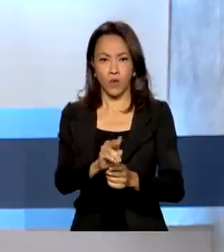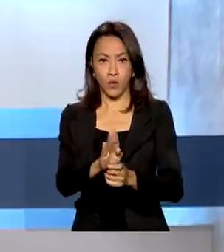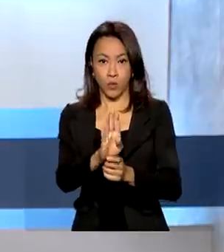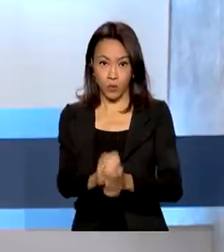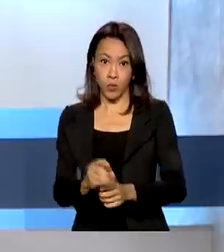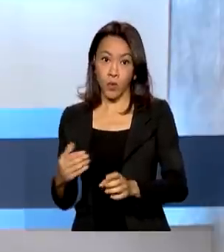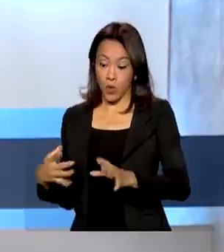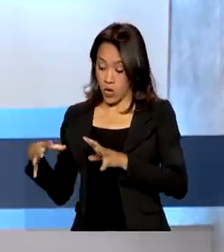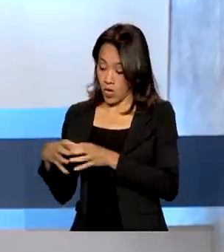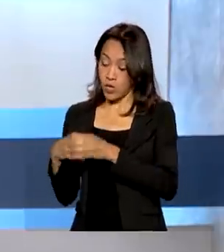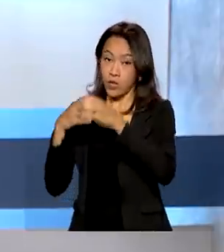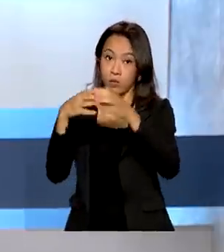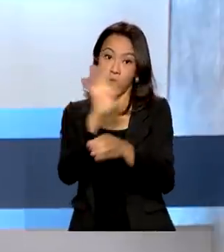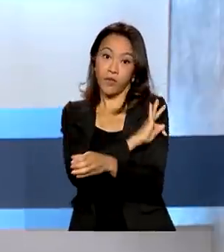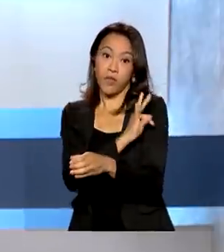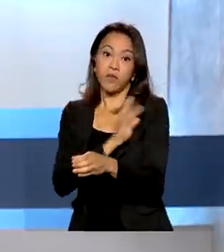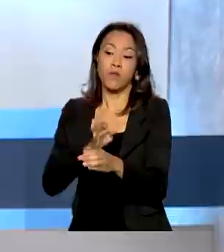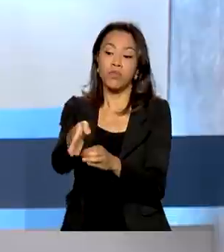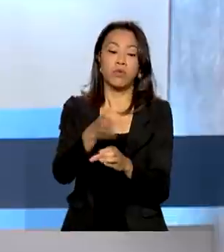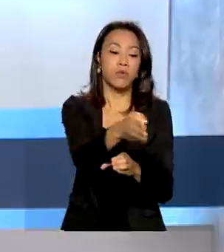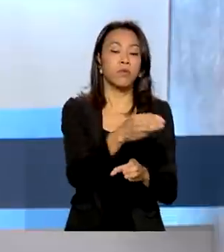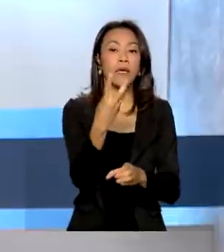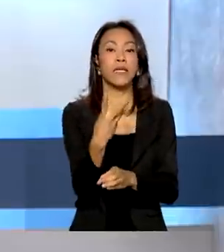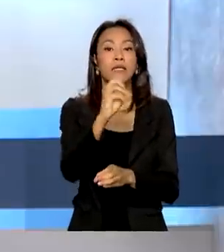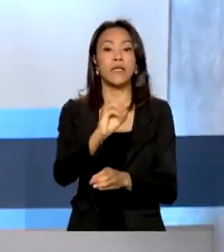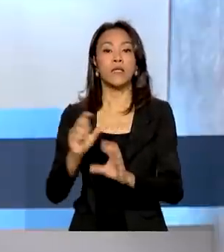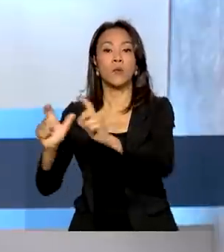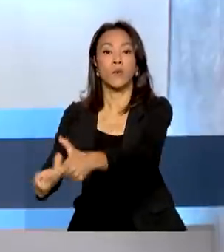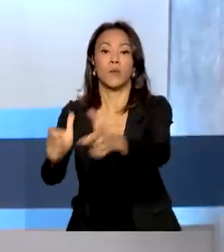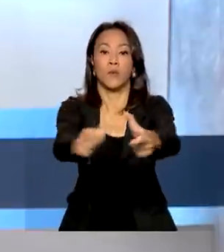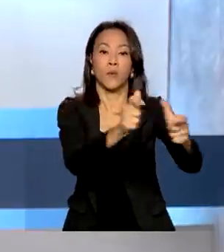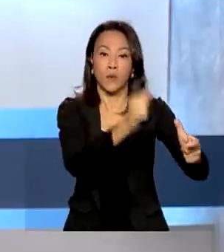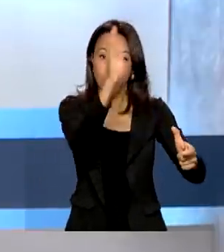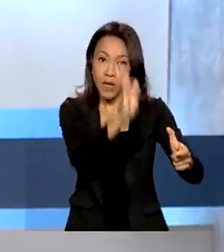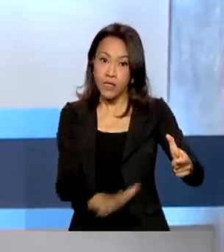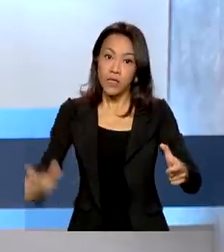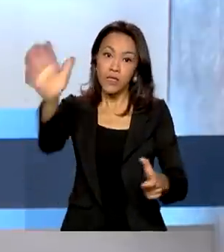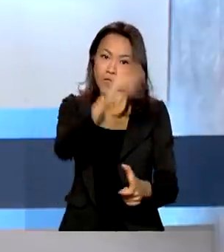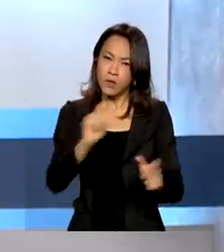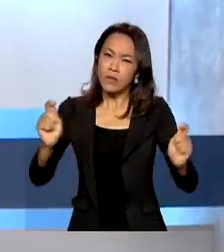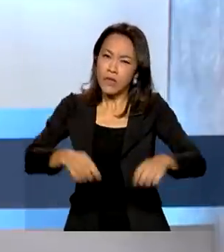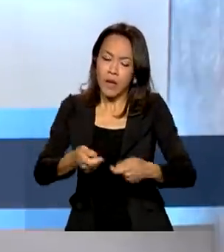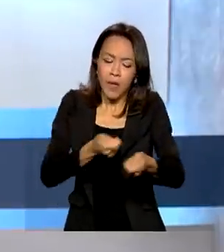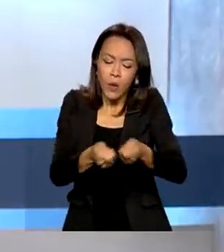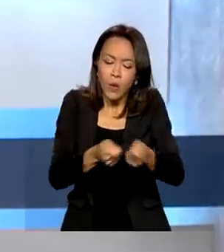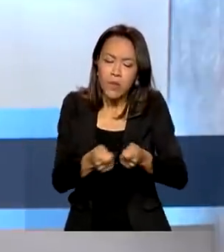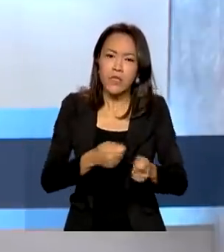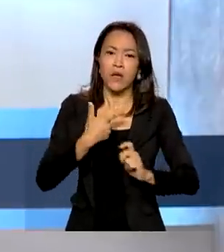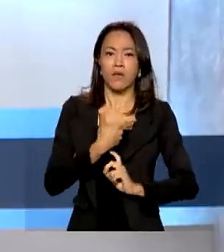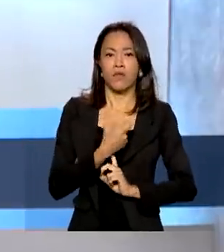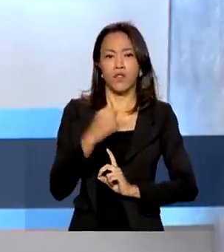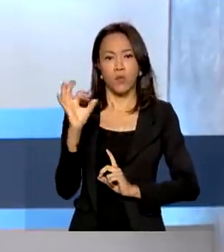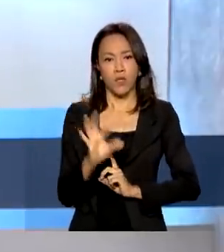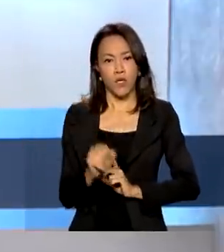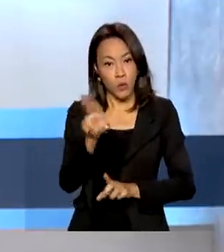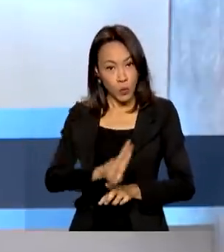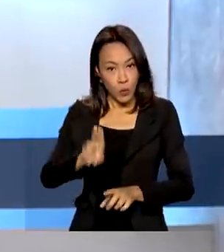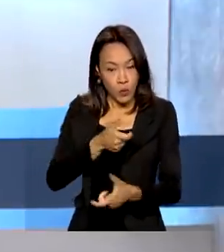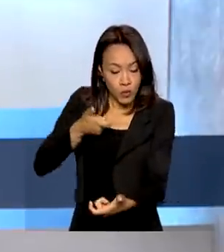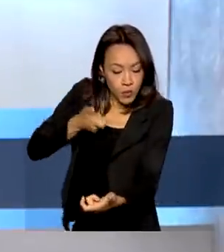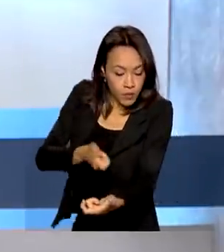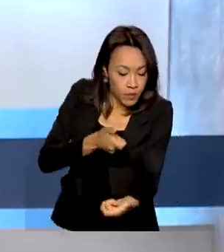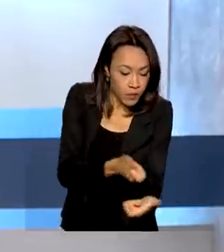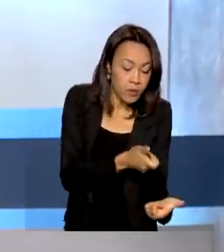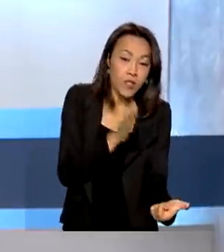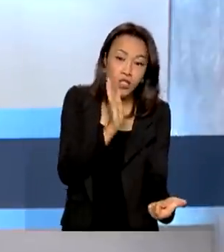visitar cerca de 30 polos produtivos do país. Com isso, será possível economizar até 20% no consumo de fertilizantes,